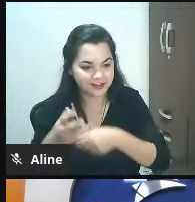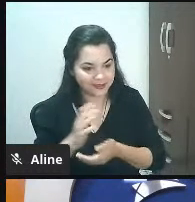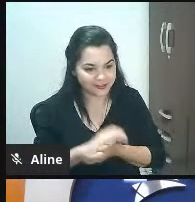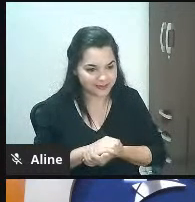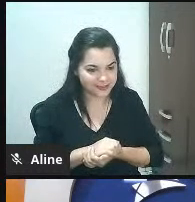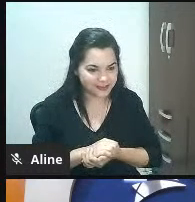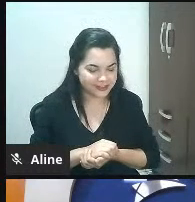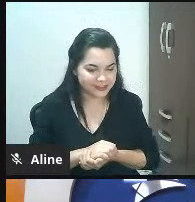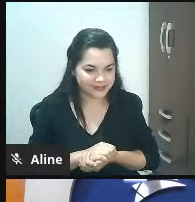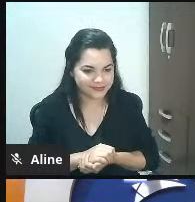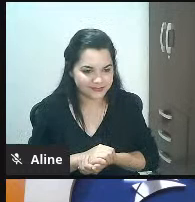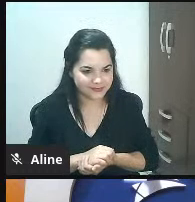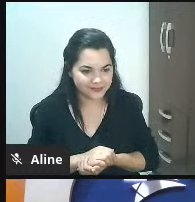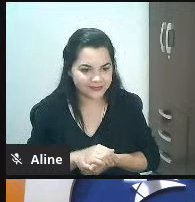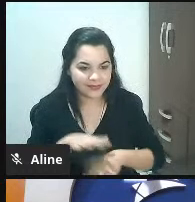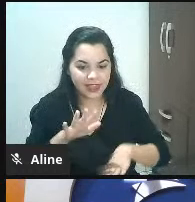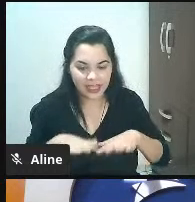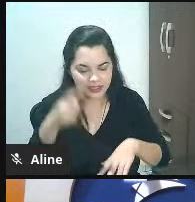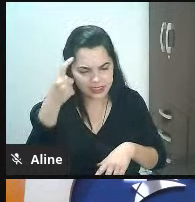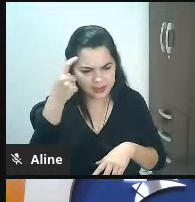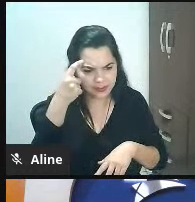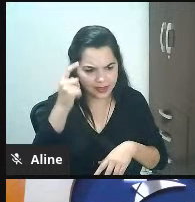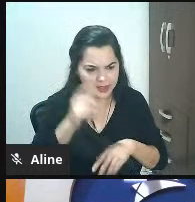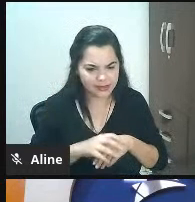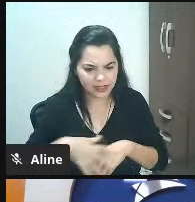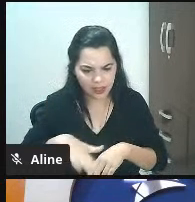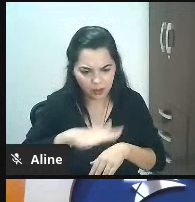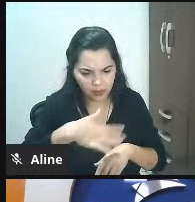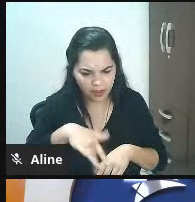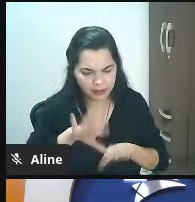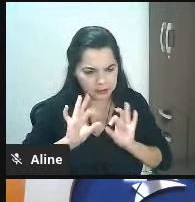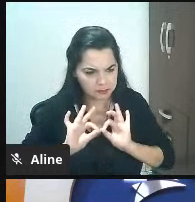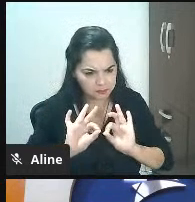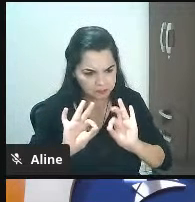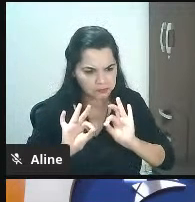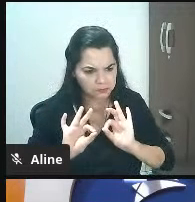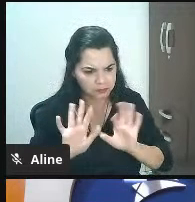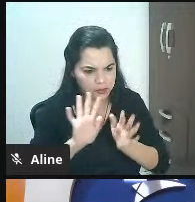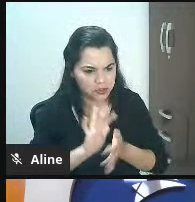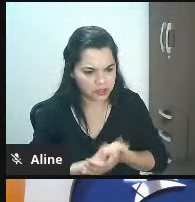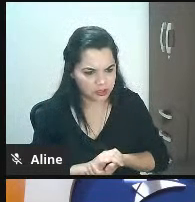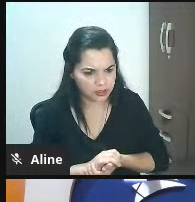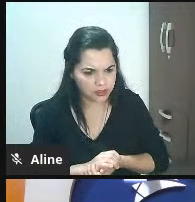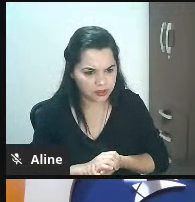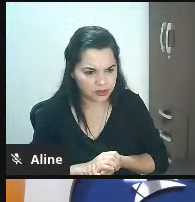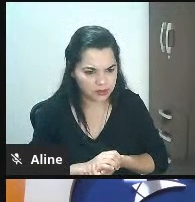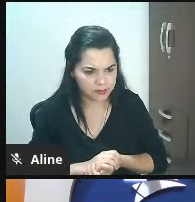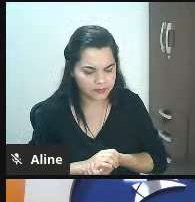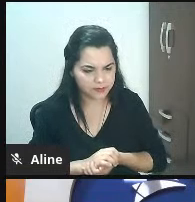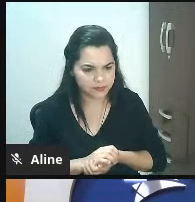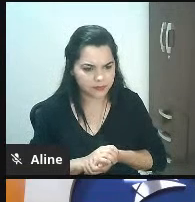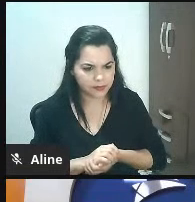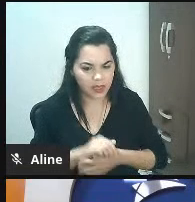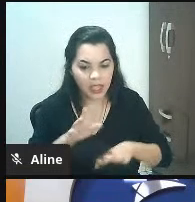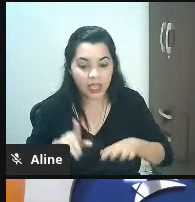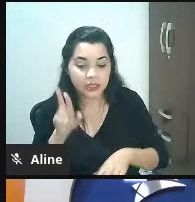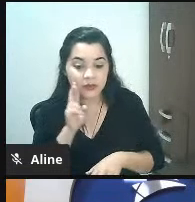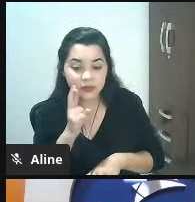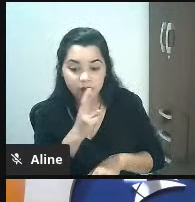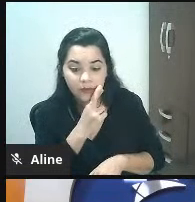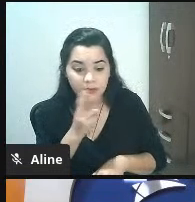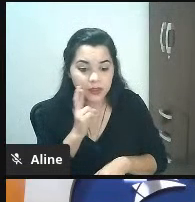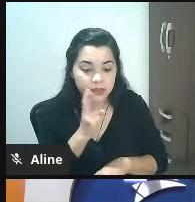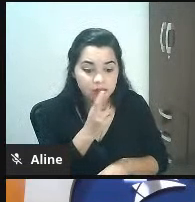frase só a mercado de luxo mas não de novo eu gosto eu gosto de falar você pode ter um restaurante na